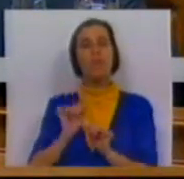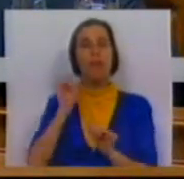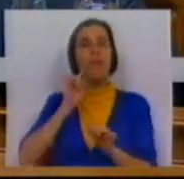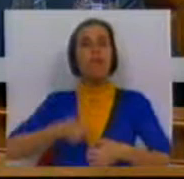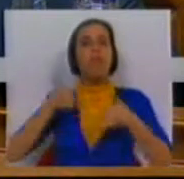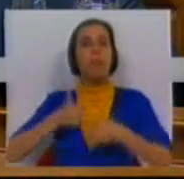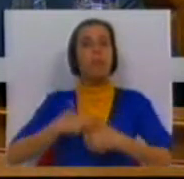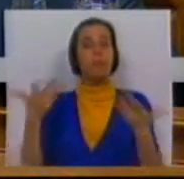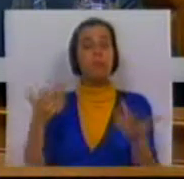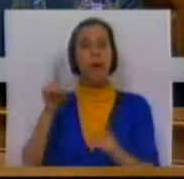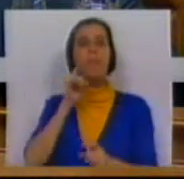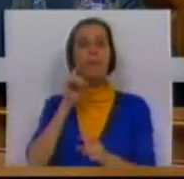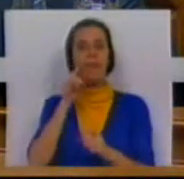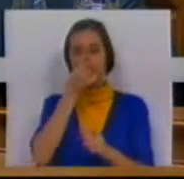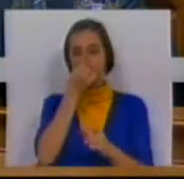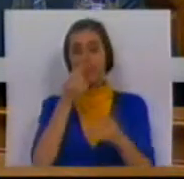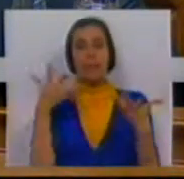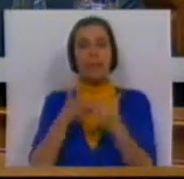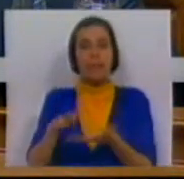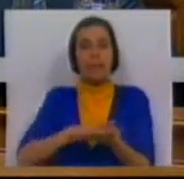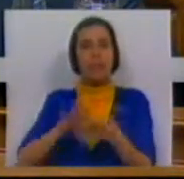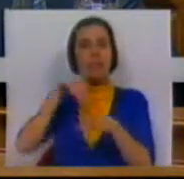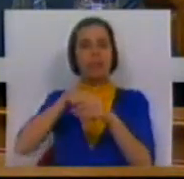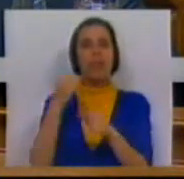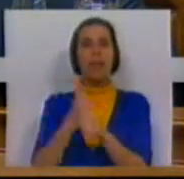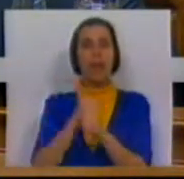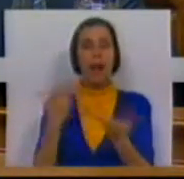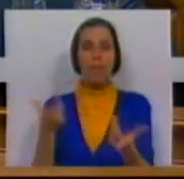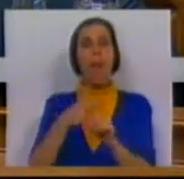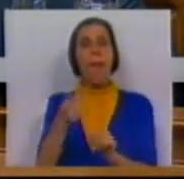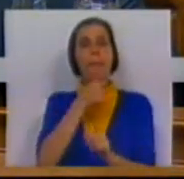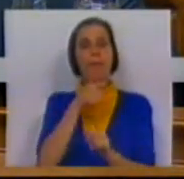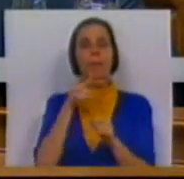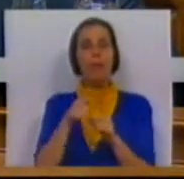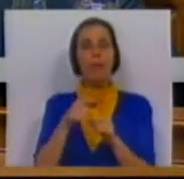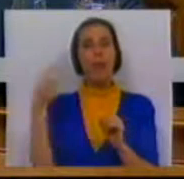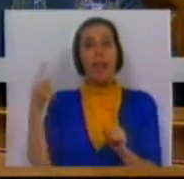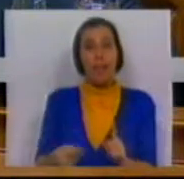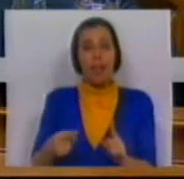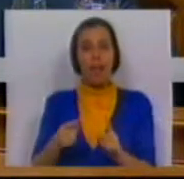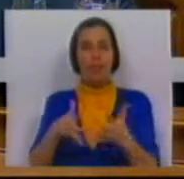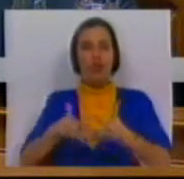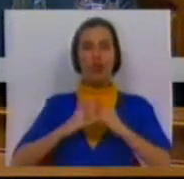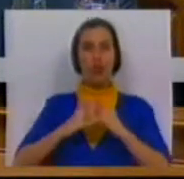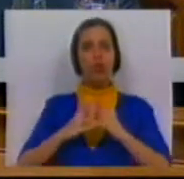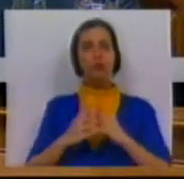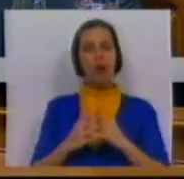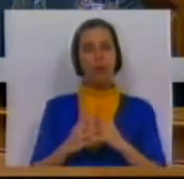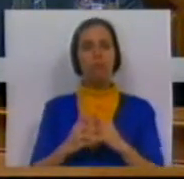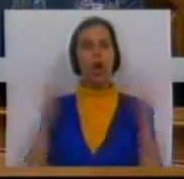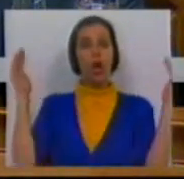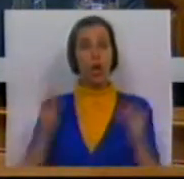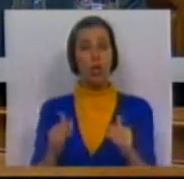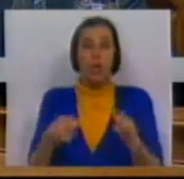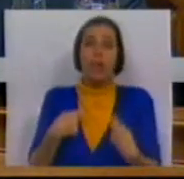fundamentalmente a prevenção de acidentes no trabalho. É uma medida que deve ser estrutural na